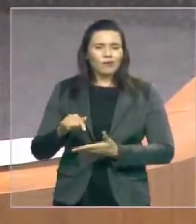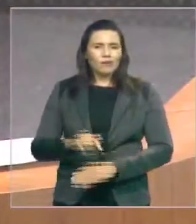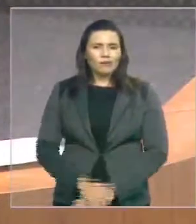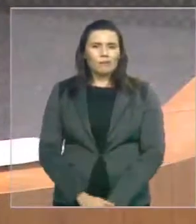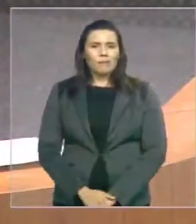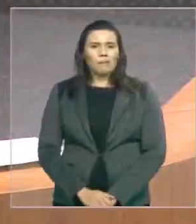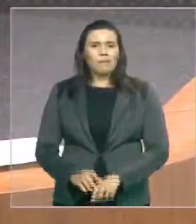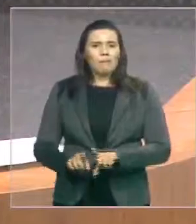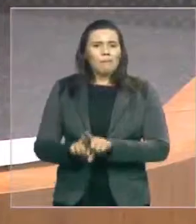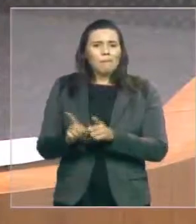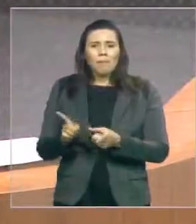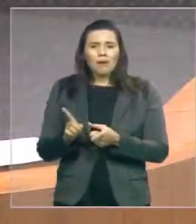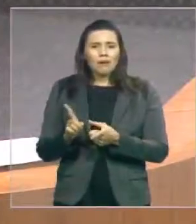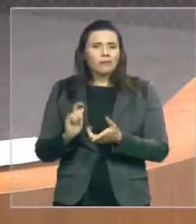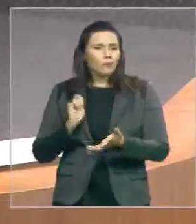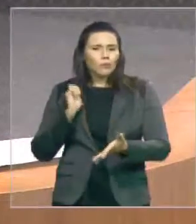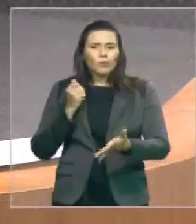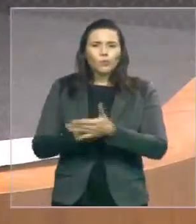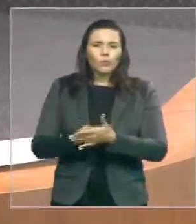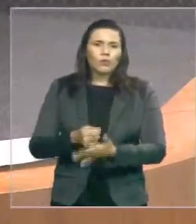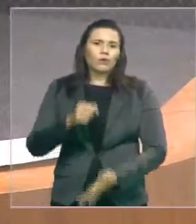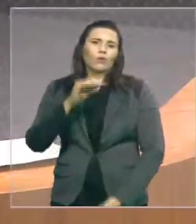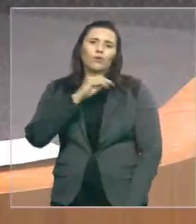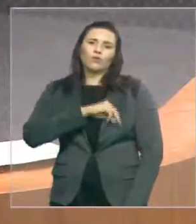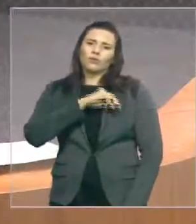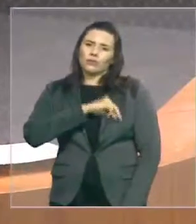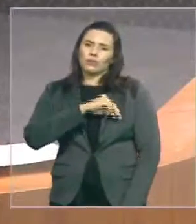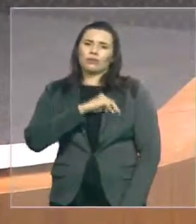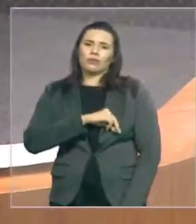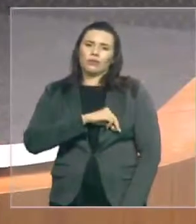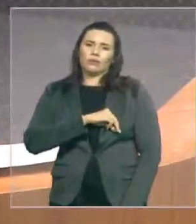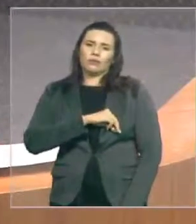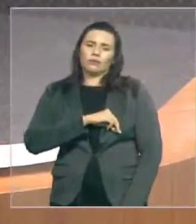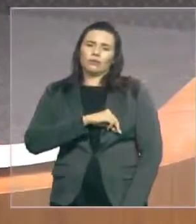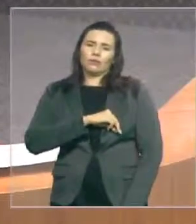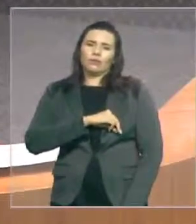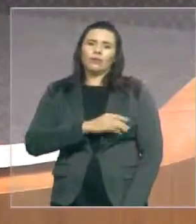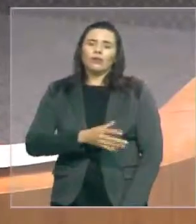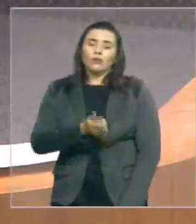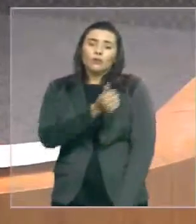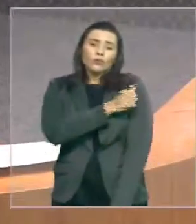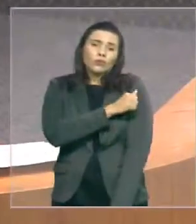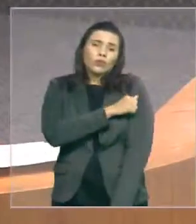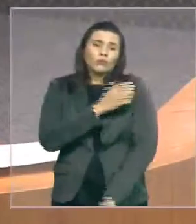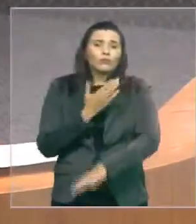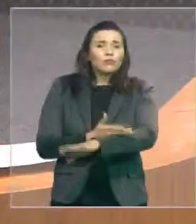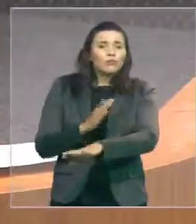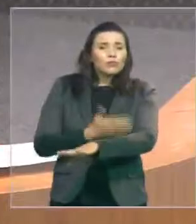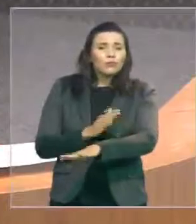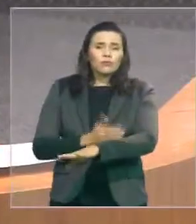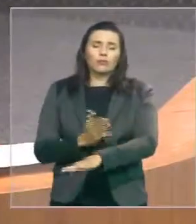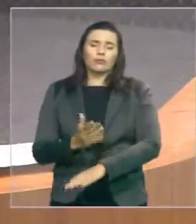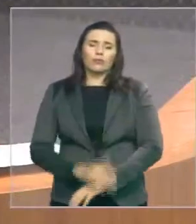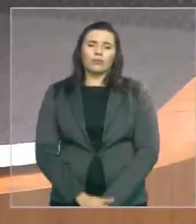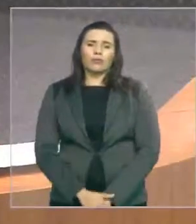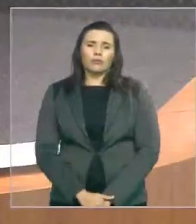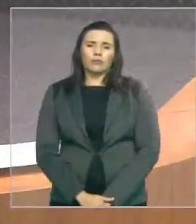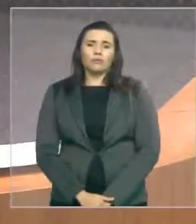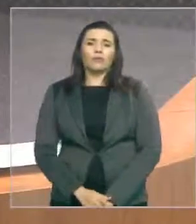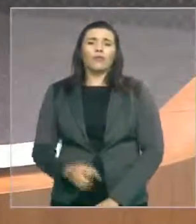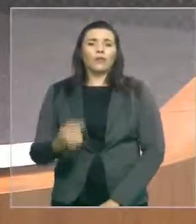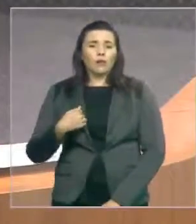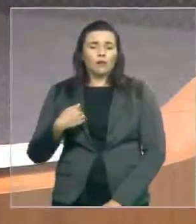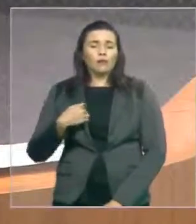salários e outros benefícios para os estagiários. Estagiários esses que dependem